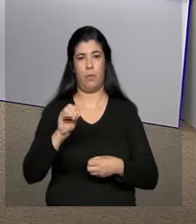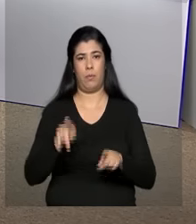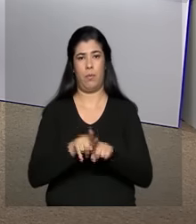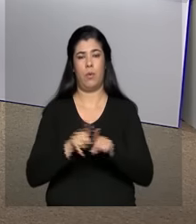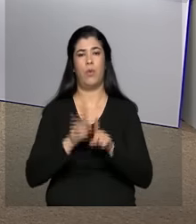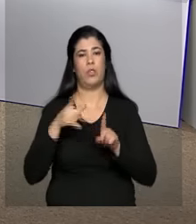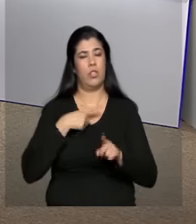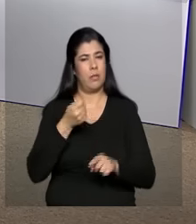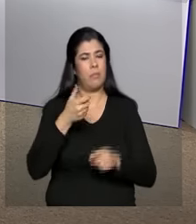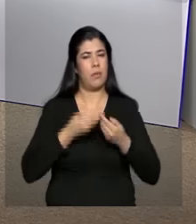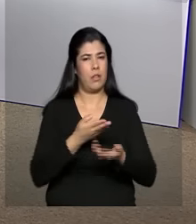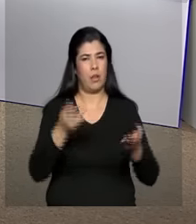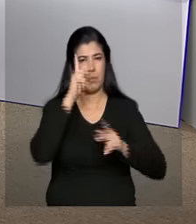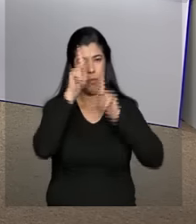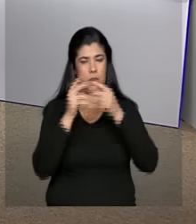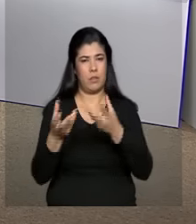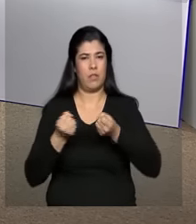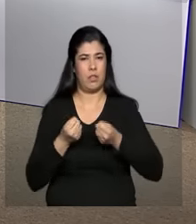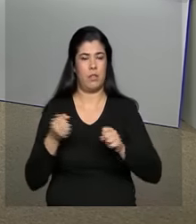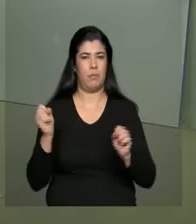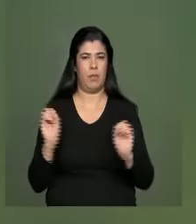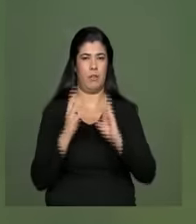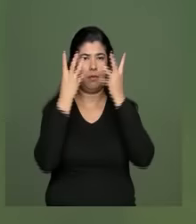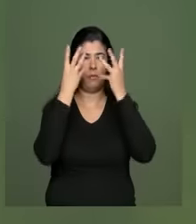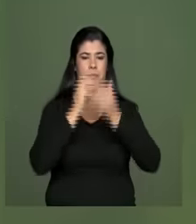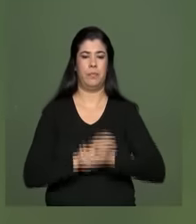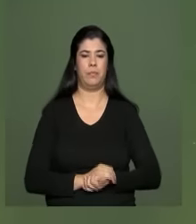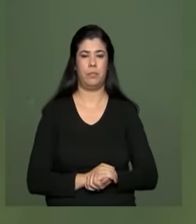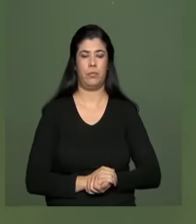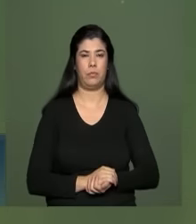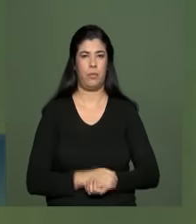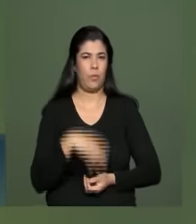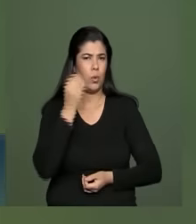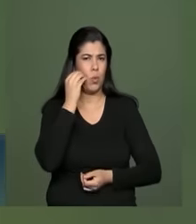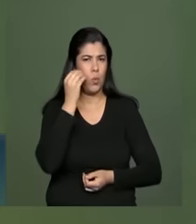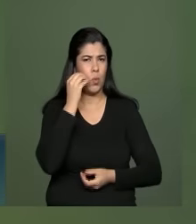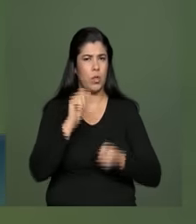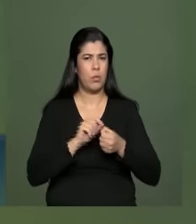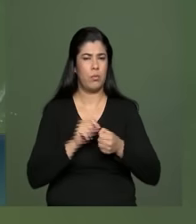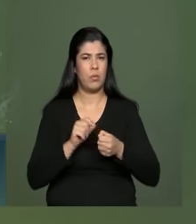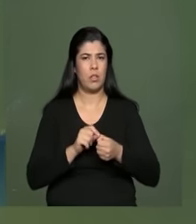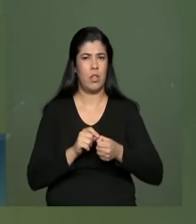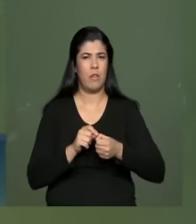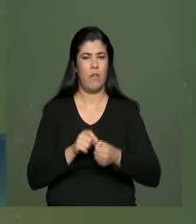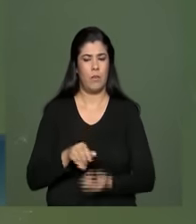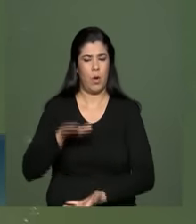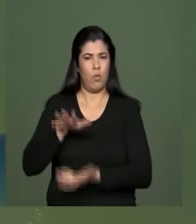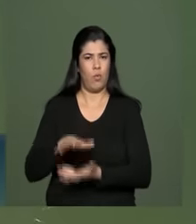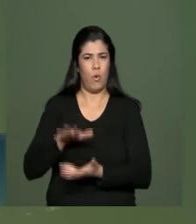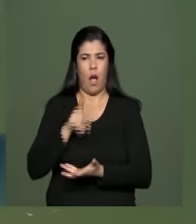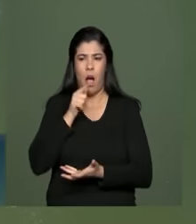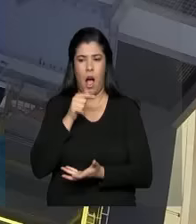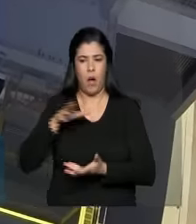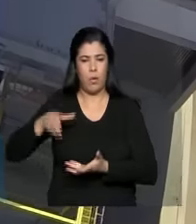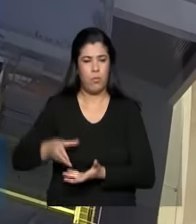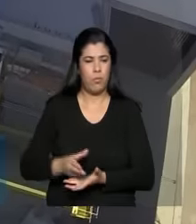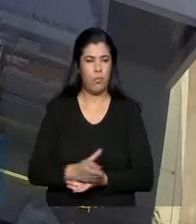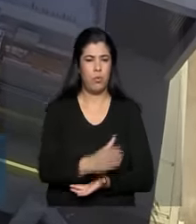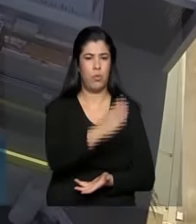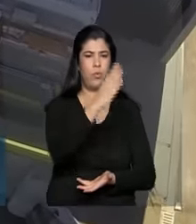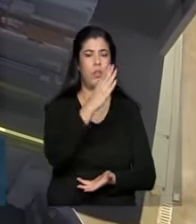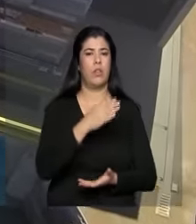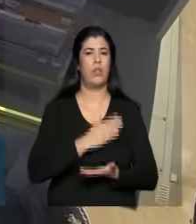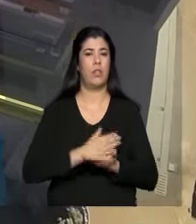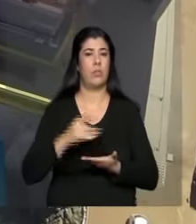entregue daqui a pouco à população. Os testes na estação de bombeamento começaram no dia 7 de agosto, no